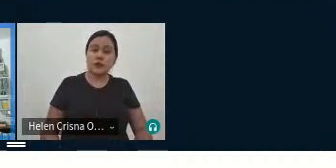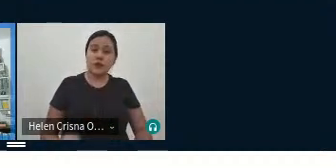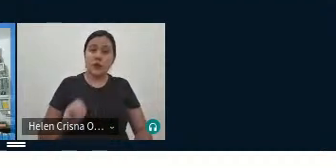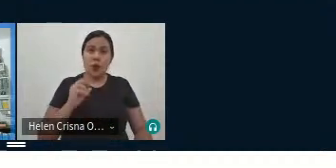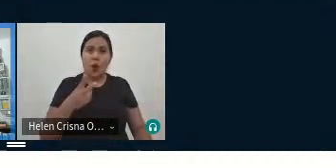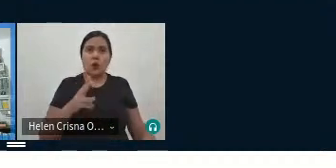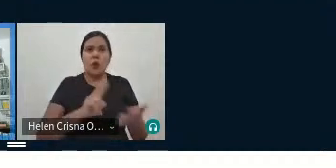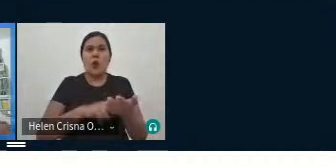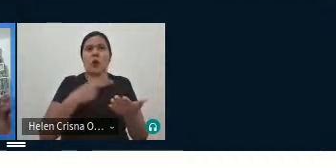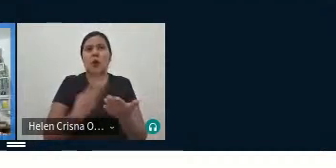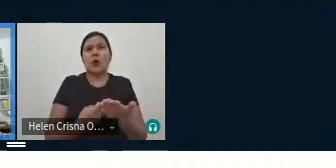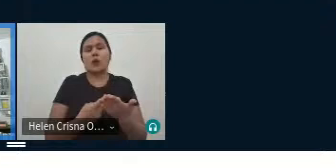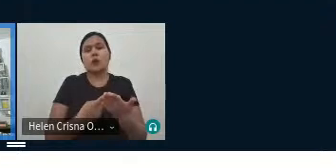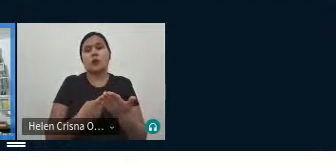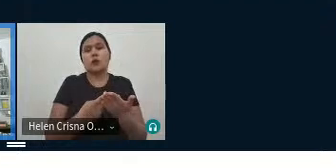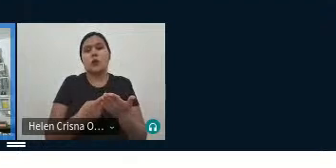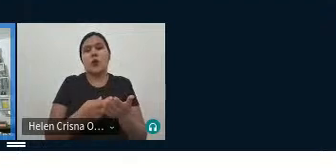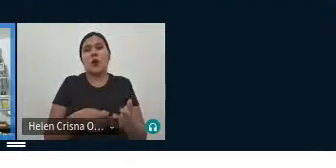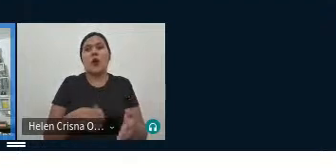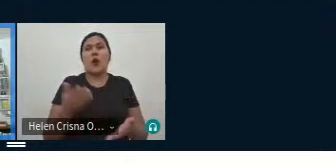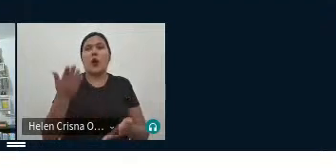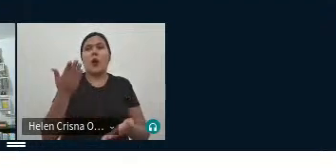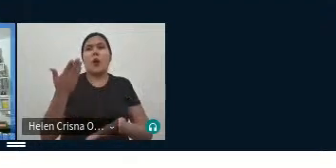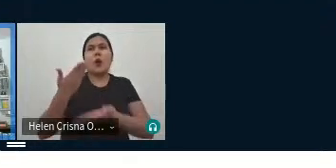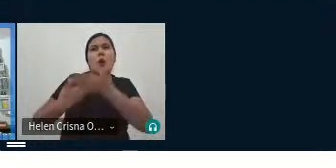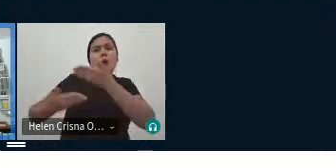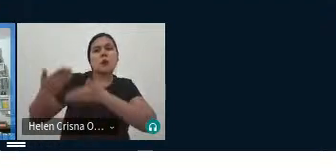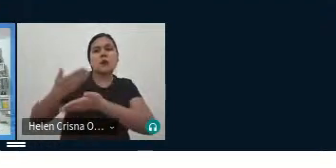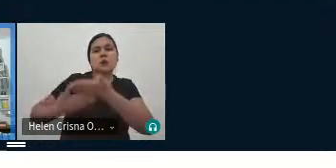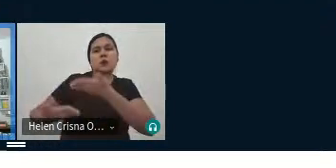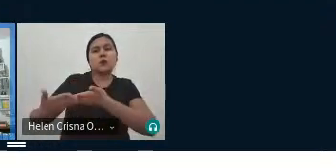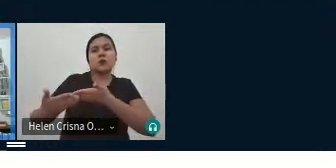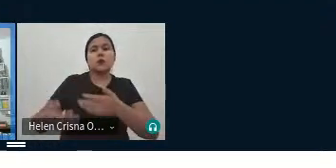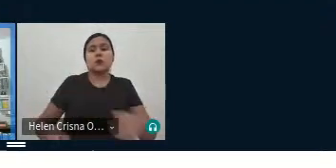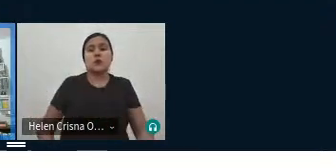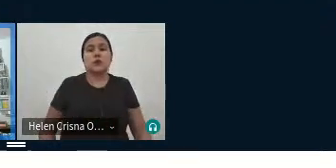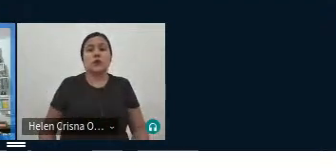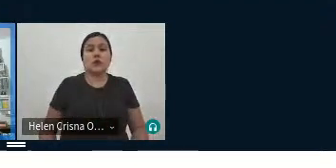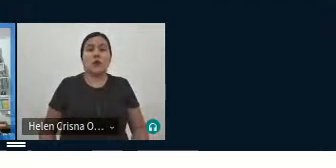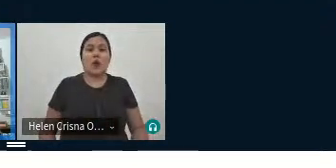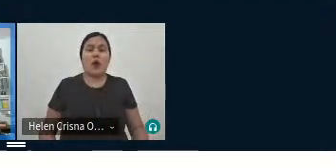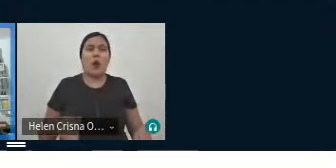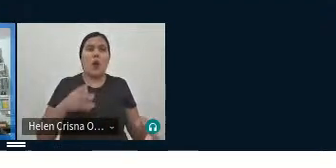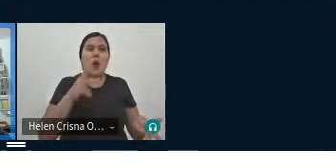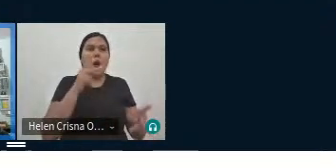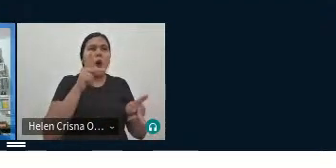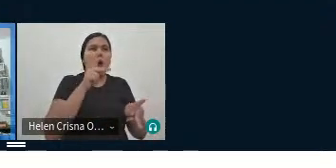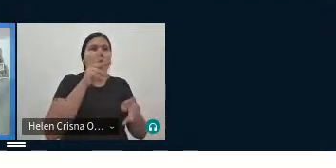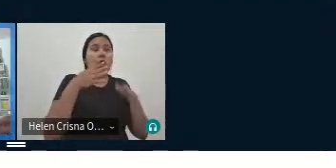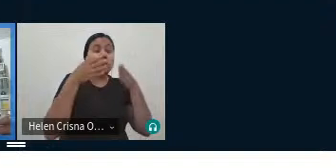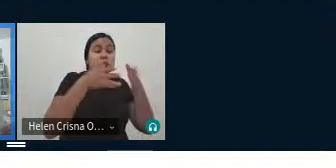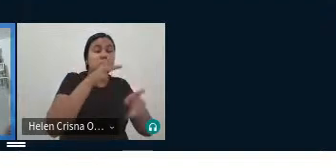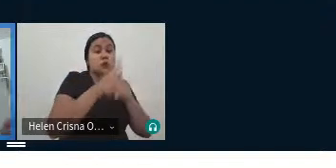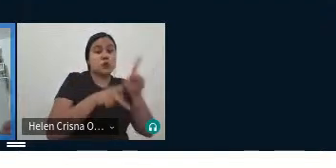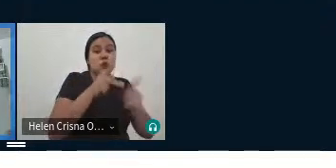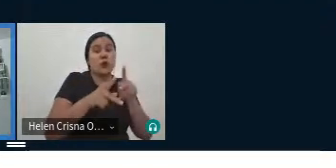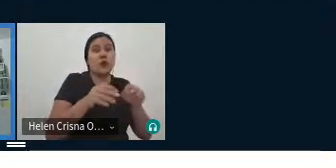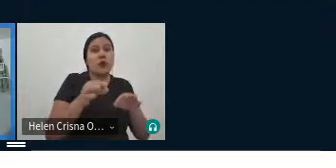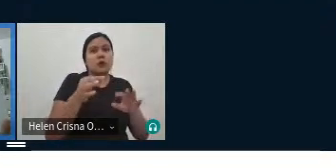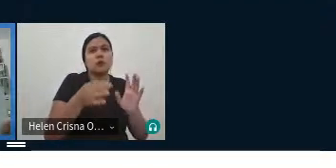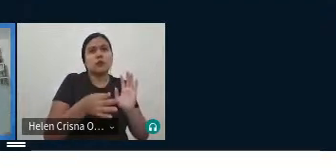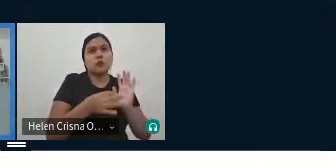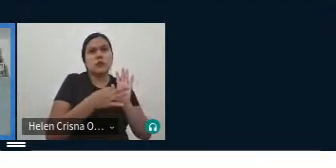tem uma tradução que atende, e aí você tem a questão do público, vai julgar essa tradução, você tem